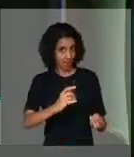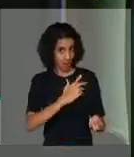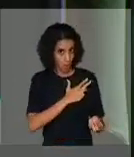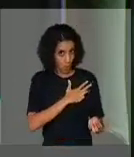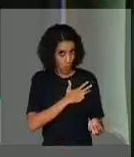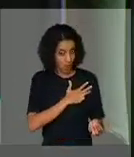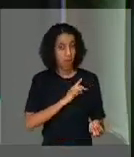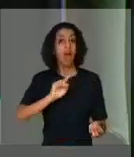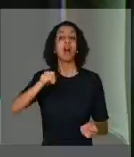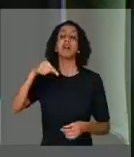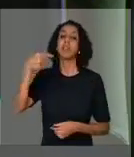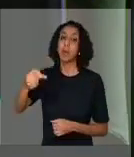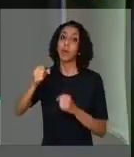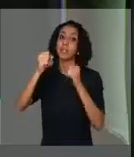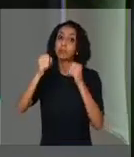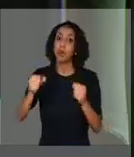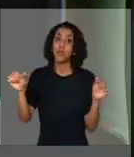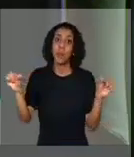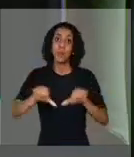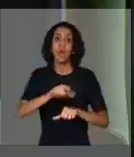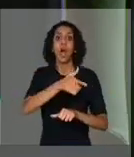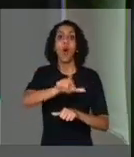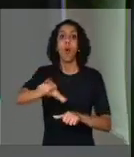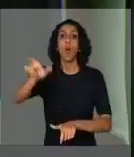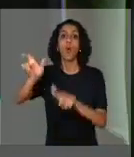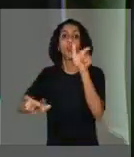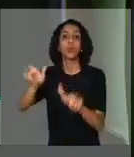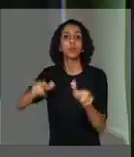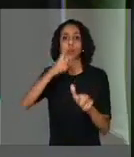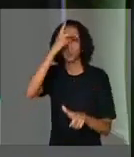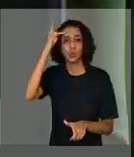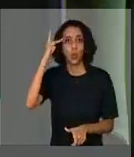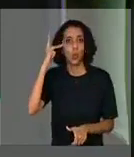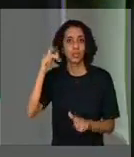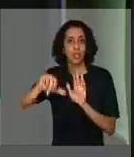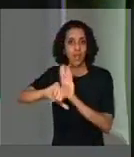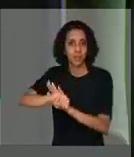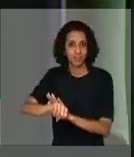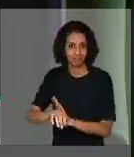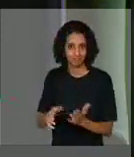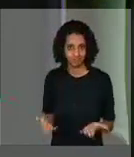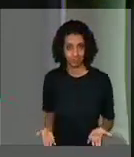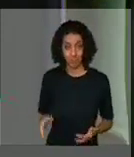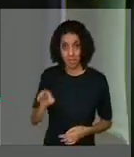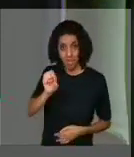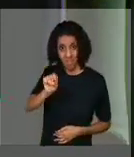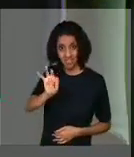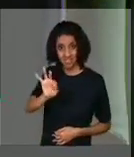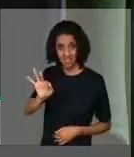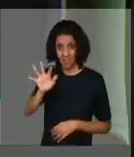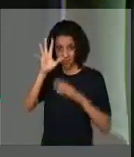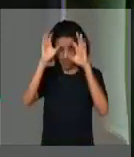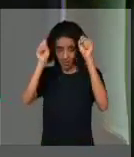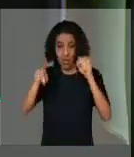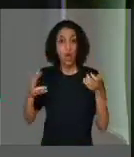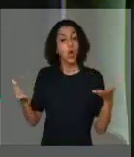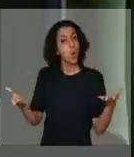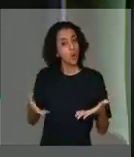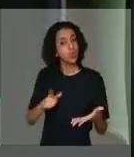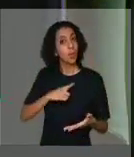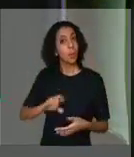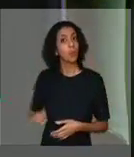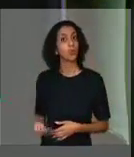o seu entendimento. E aí, senhor presidente, é bom que se diga, o Supremo Tribunal Federal tem a chance hoje